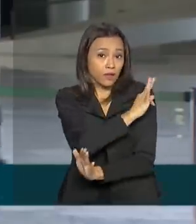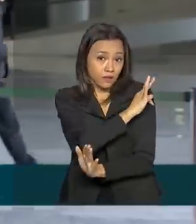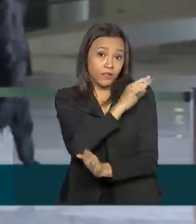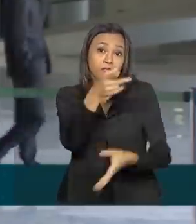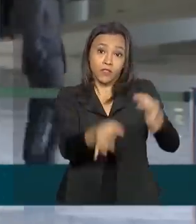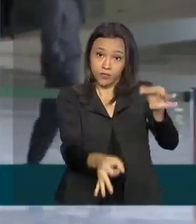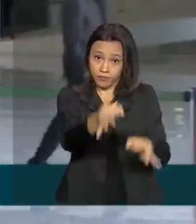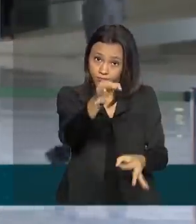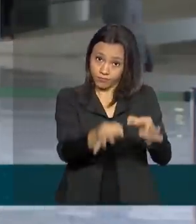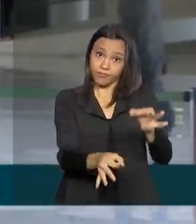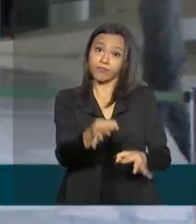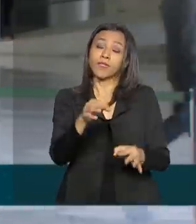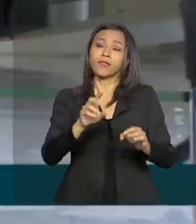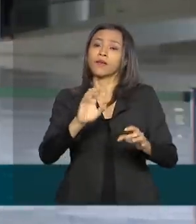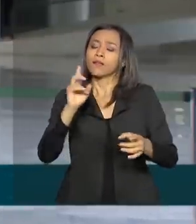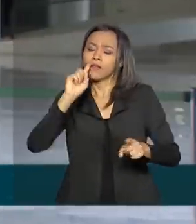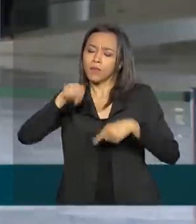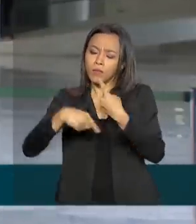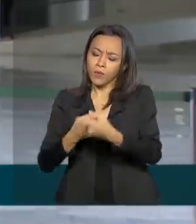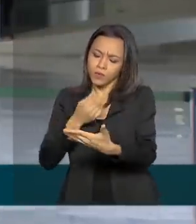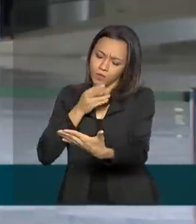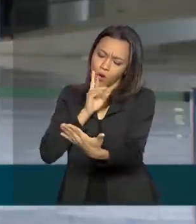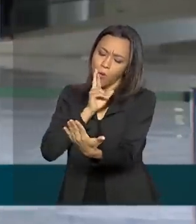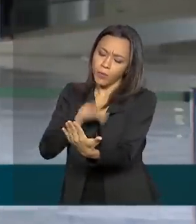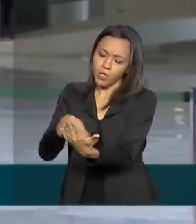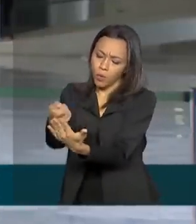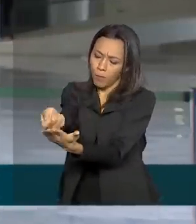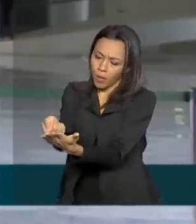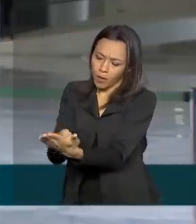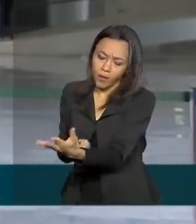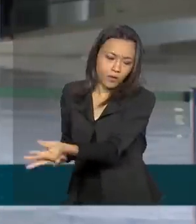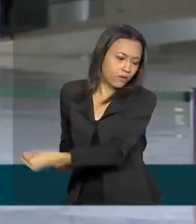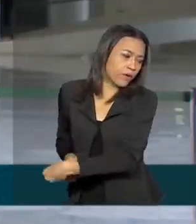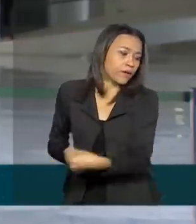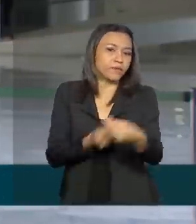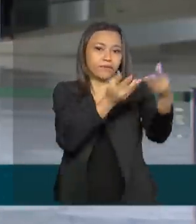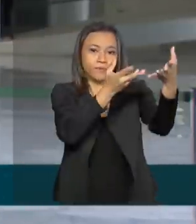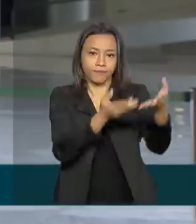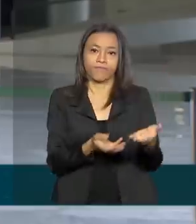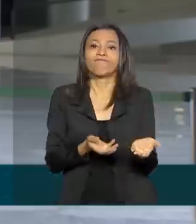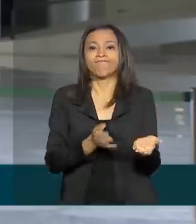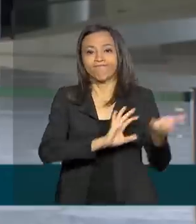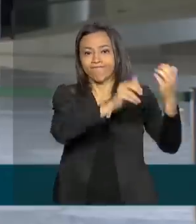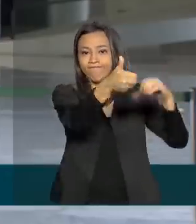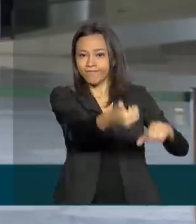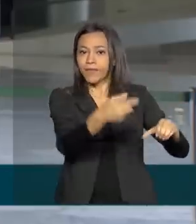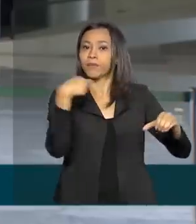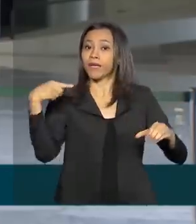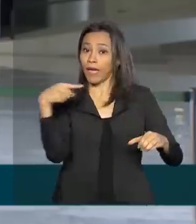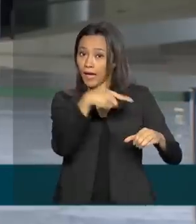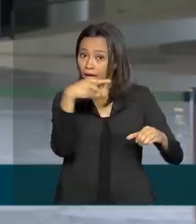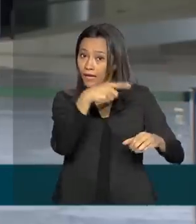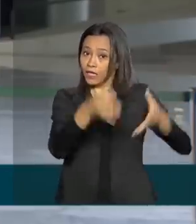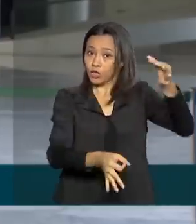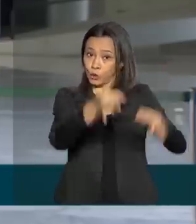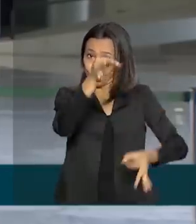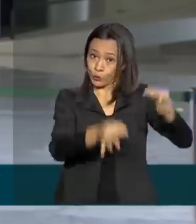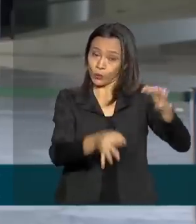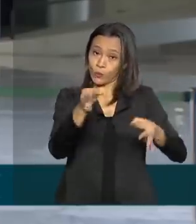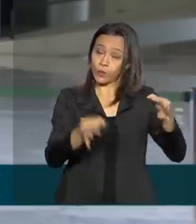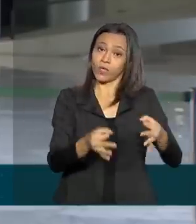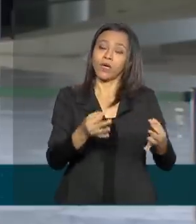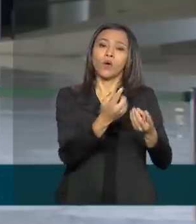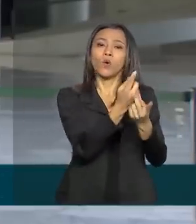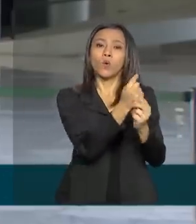fazer um parecer e encaminhar ao Congresso Nacional, que é quem julga as contas do Poder Executivo. Ainda sobre a agenda do